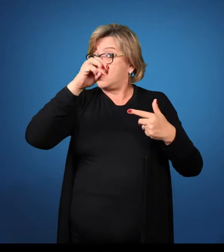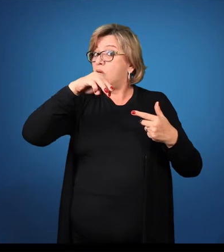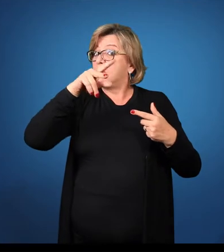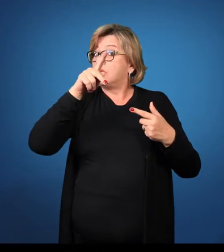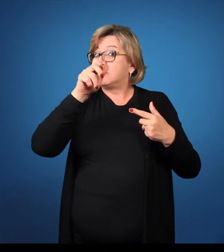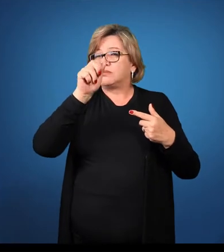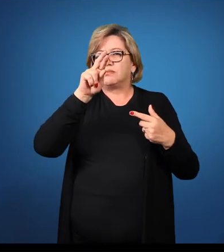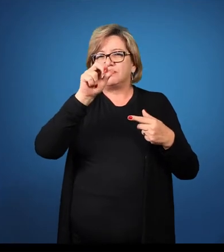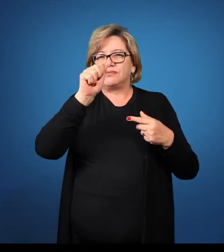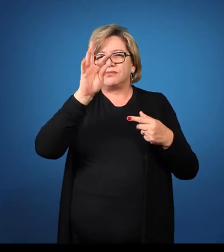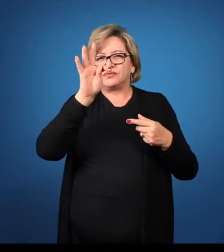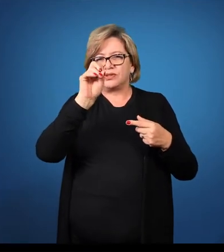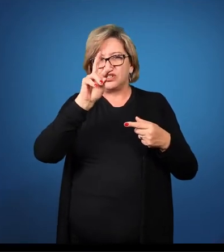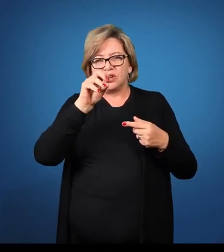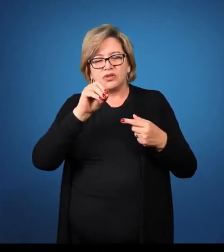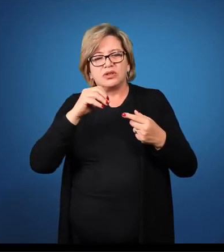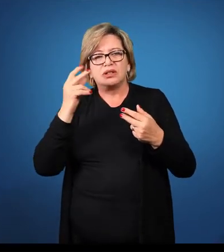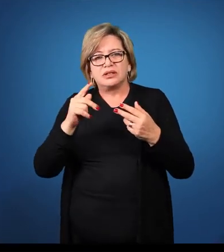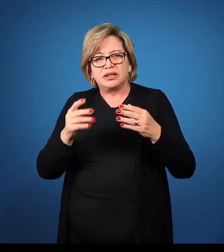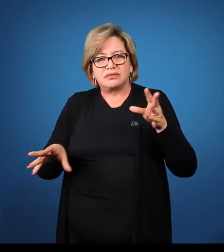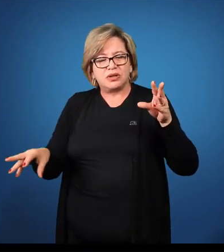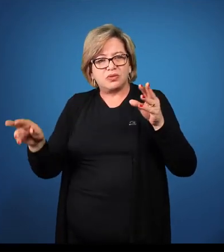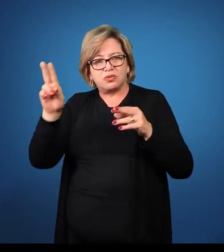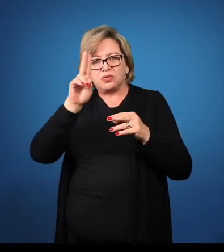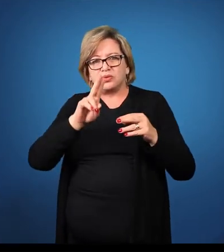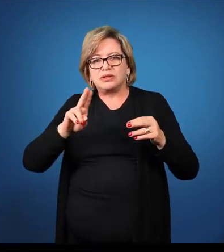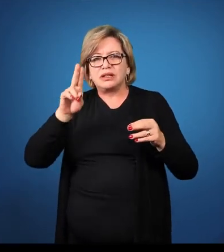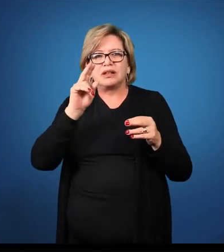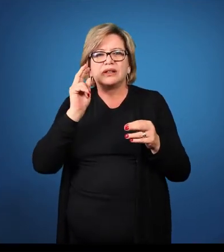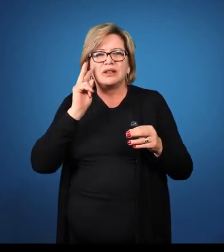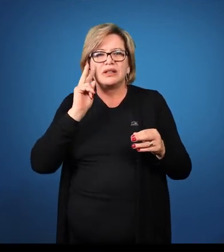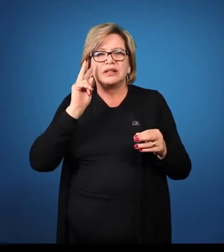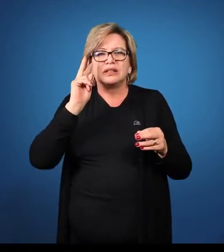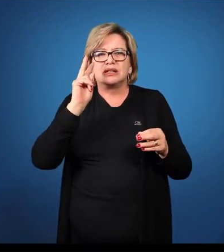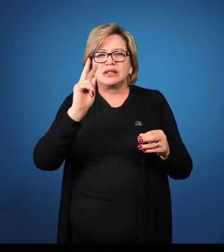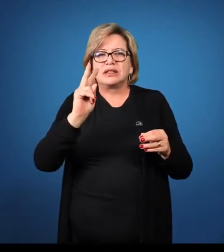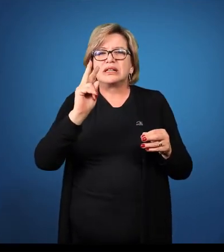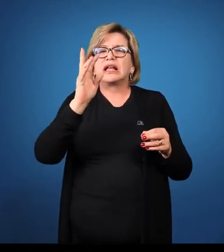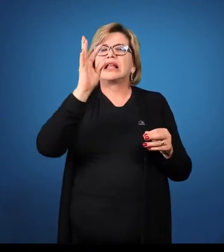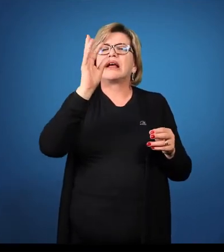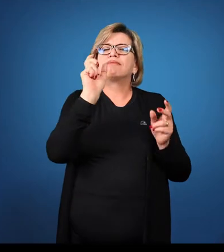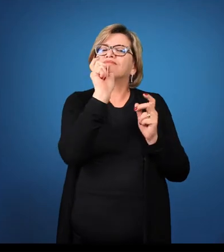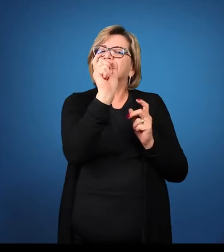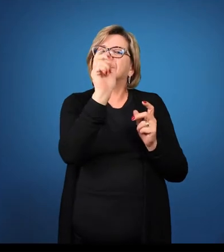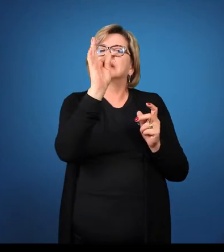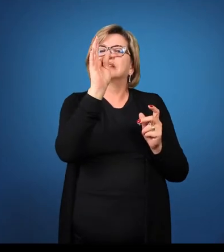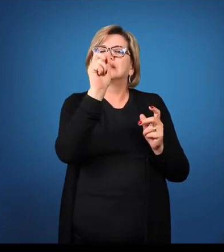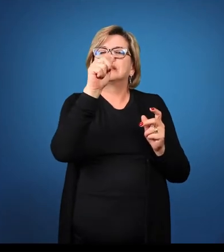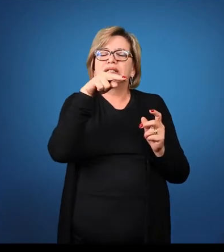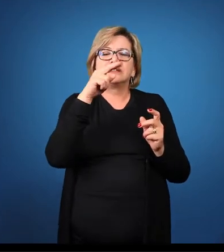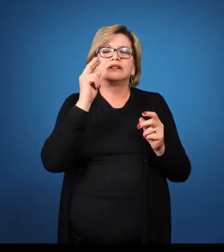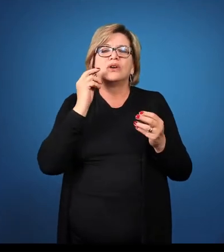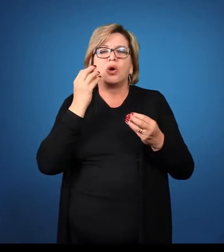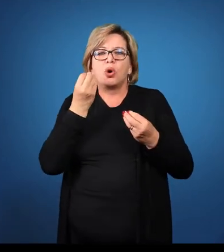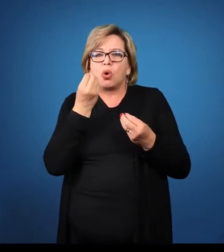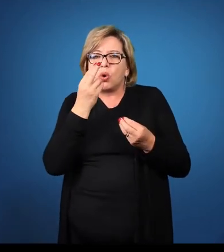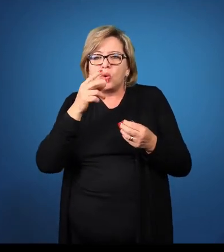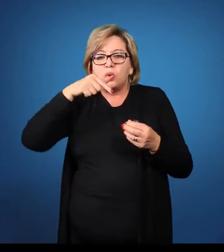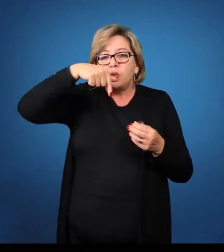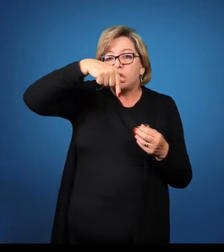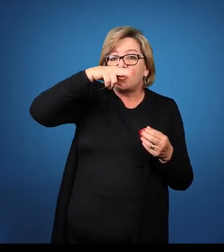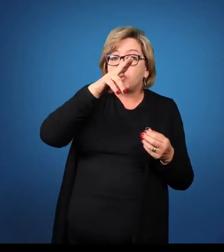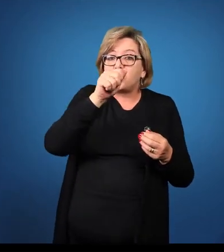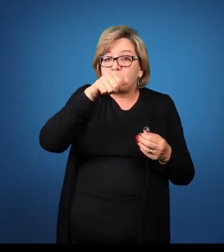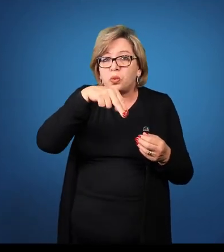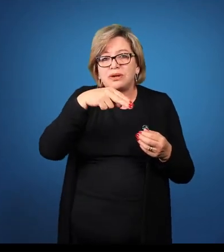acrescenta-se a desinência tan ou quan antes